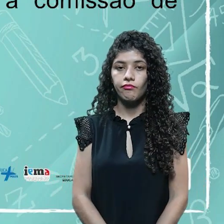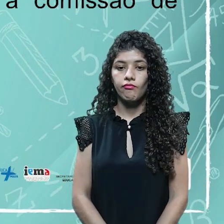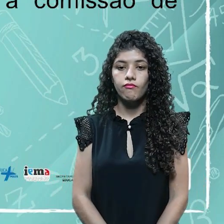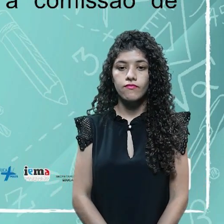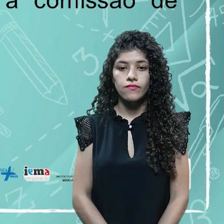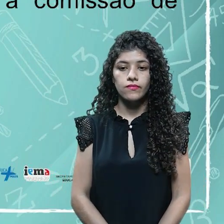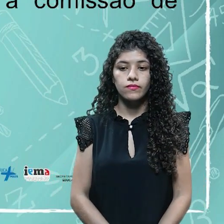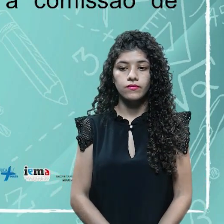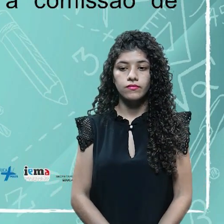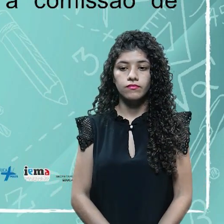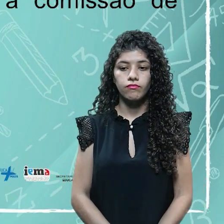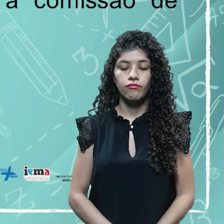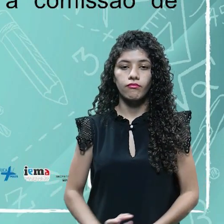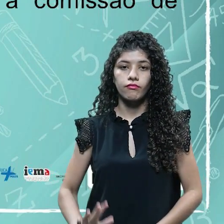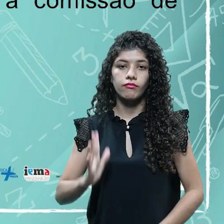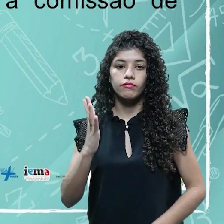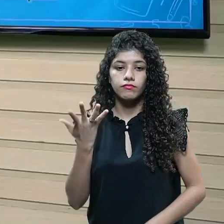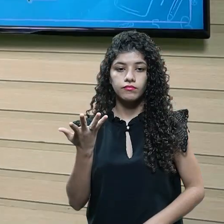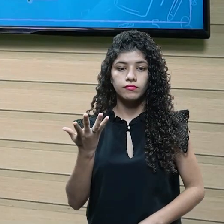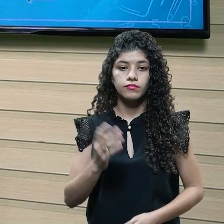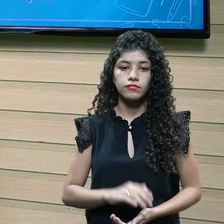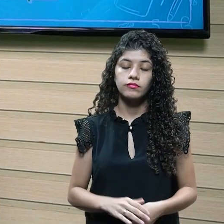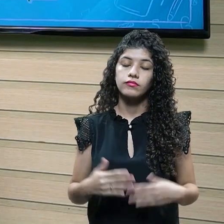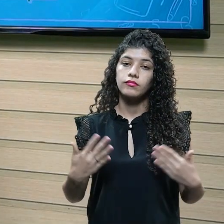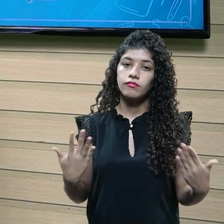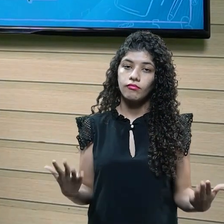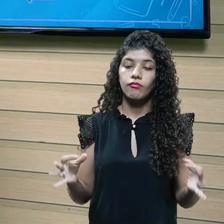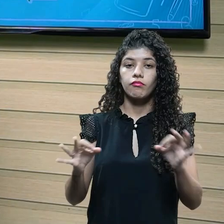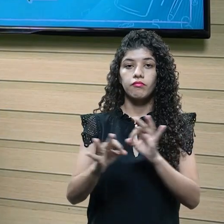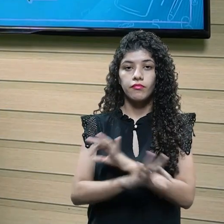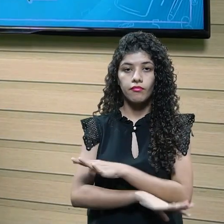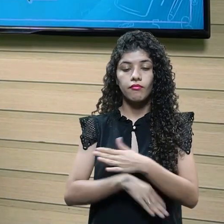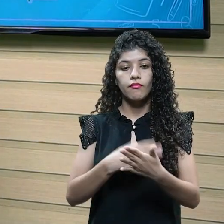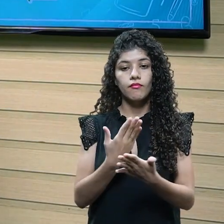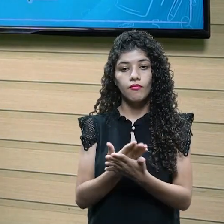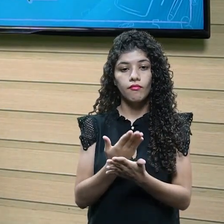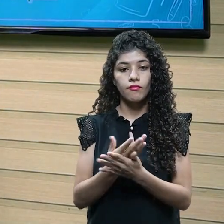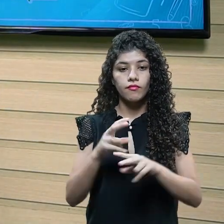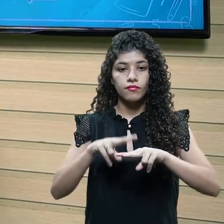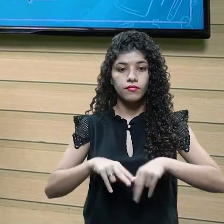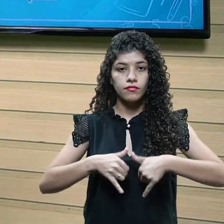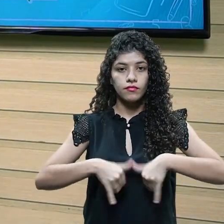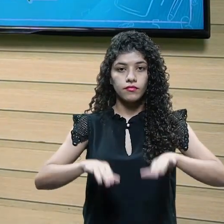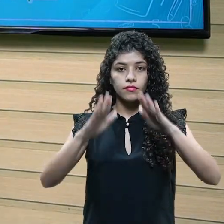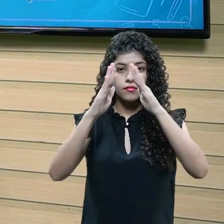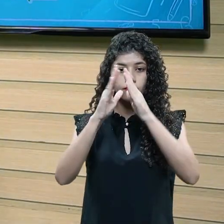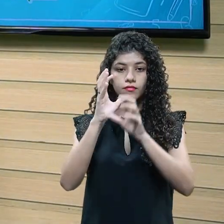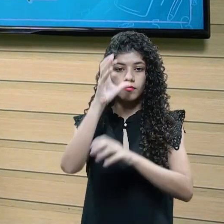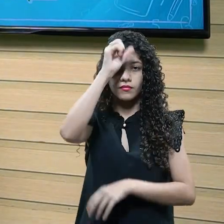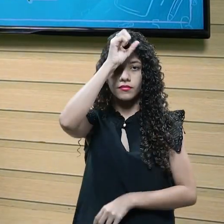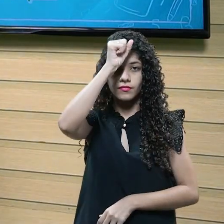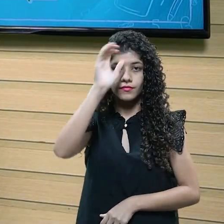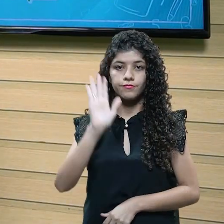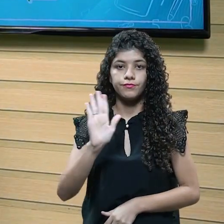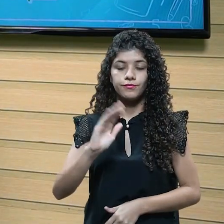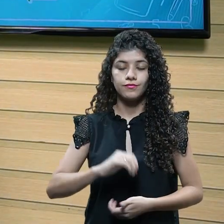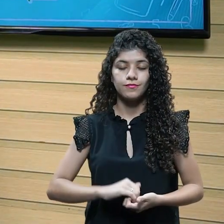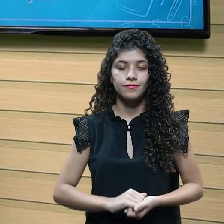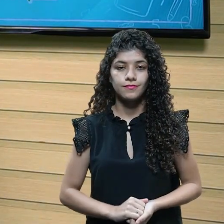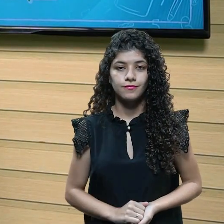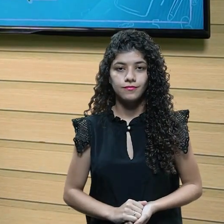né? Para que o evento aconteça. Aqui eu me despeço, né? Fiquem em casa aprendendo.